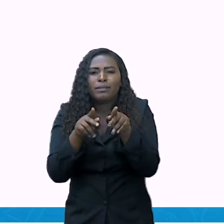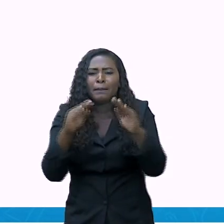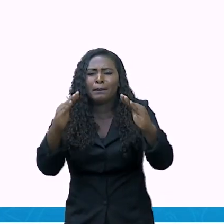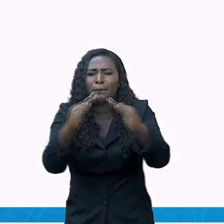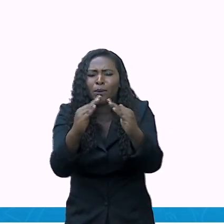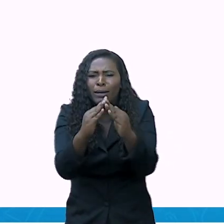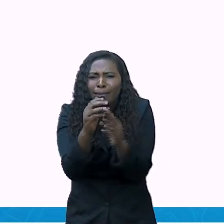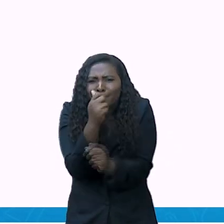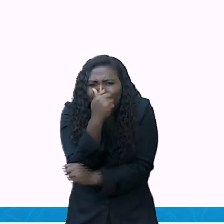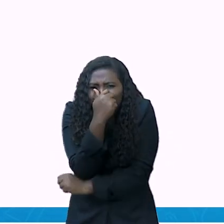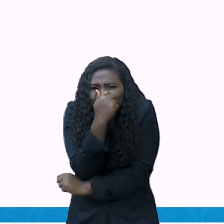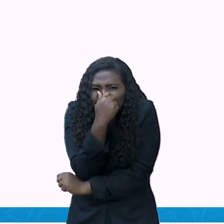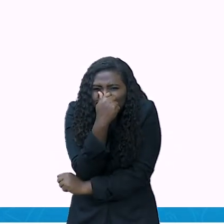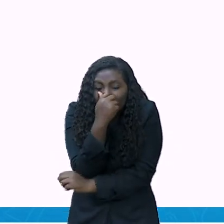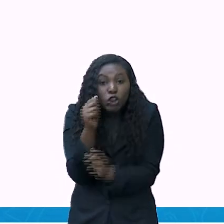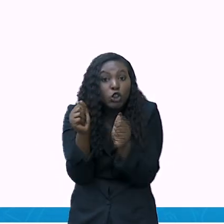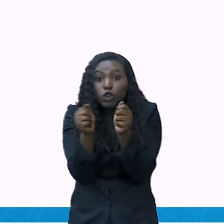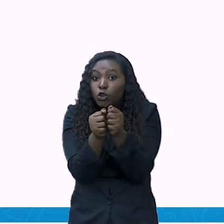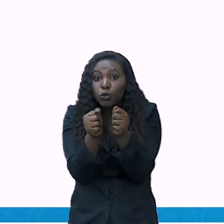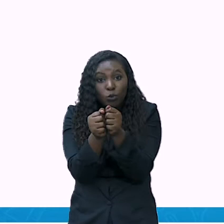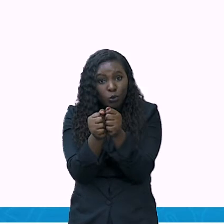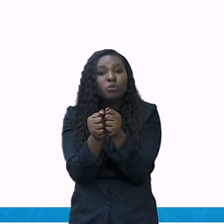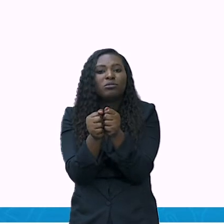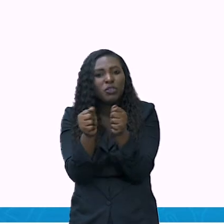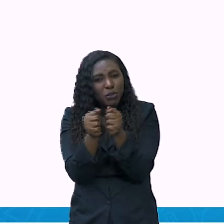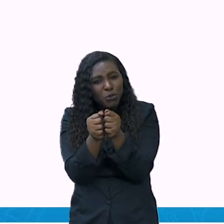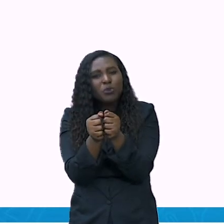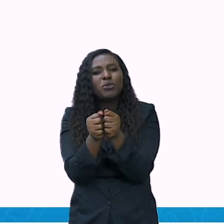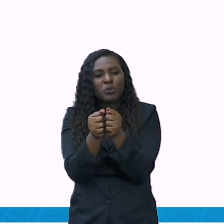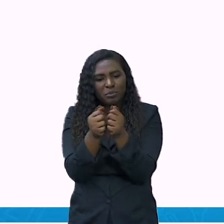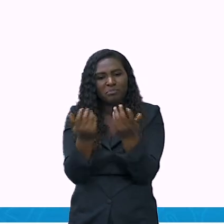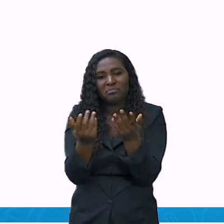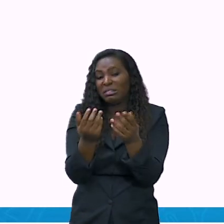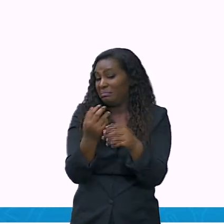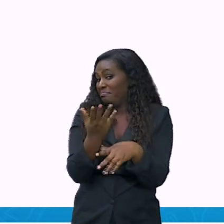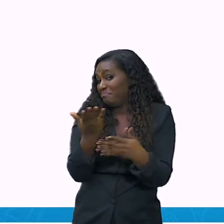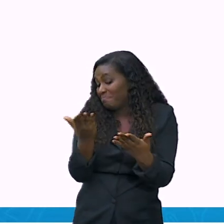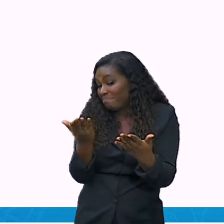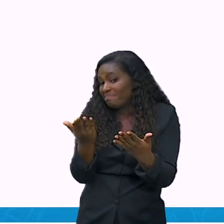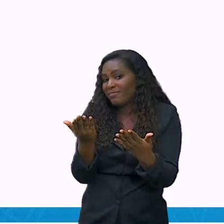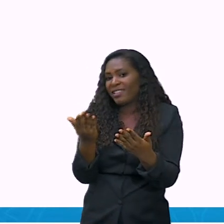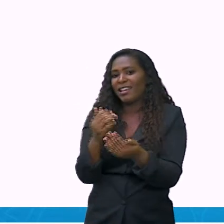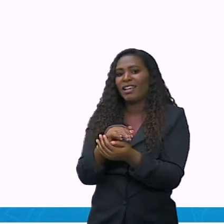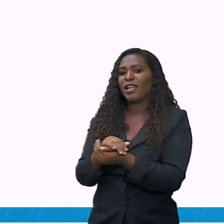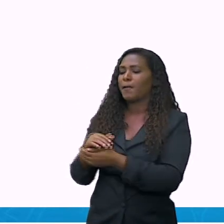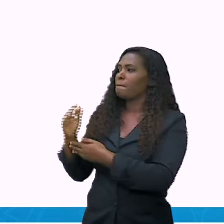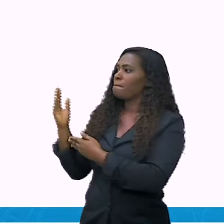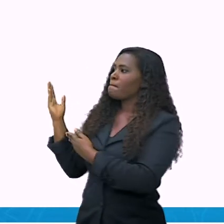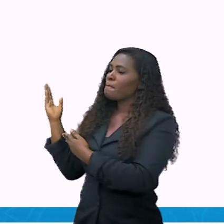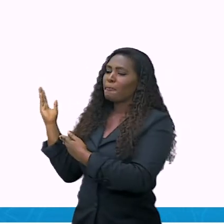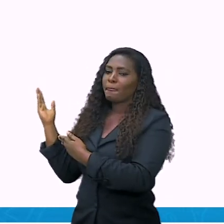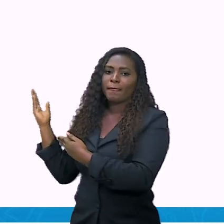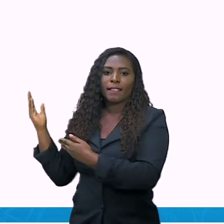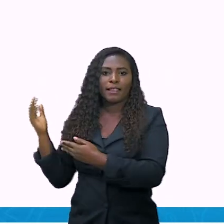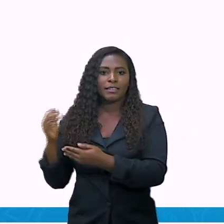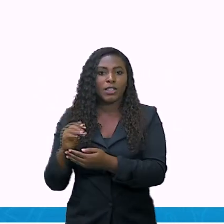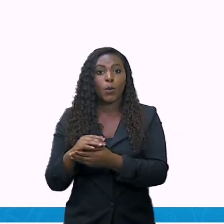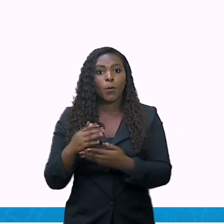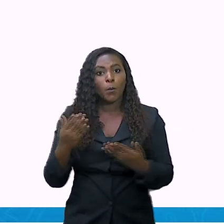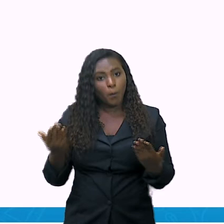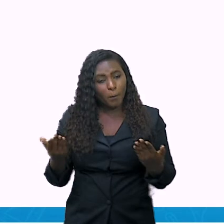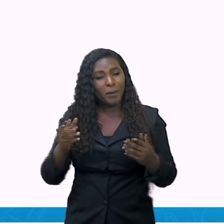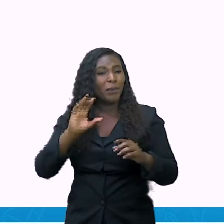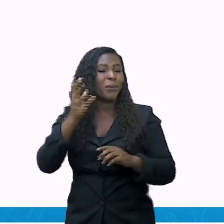Por outro lado, dois quintos do território são praticamente desabitados, abrigando 3